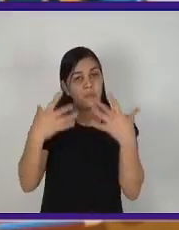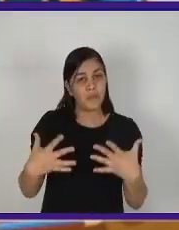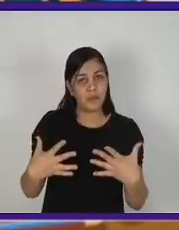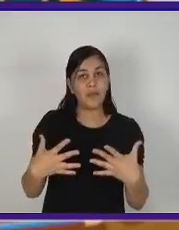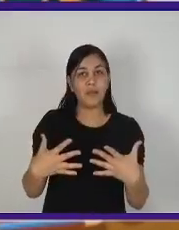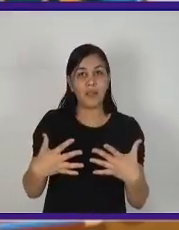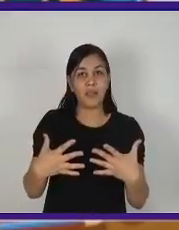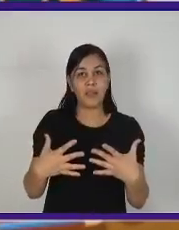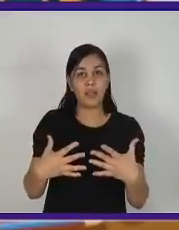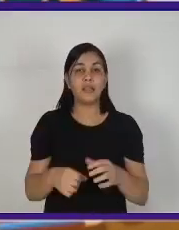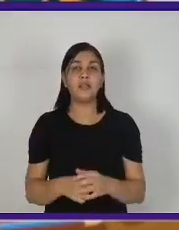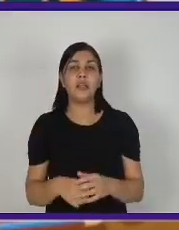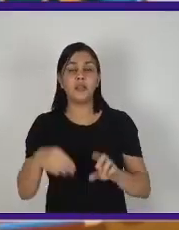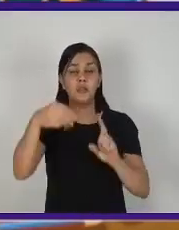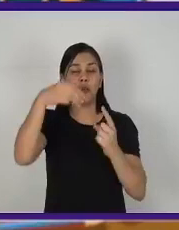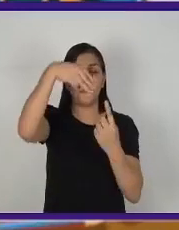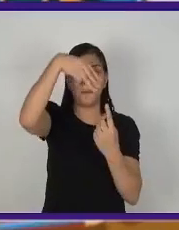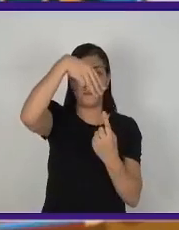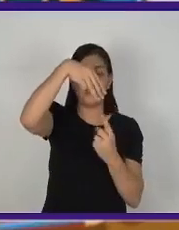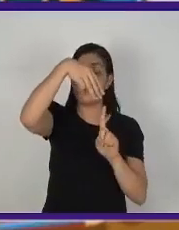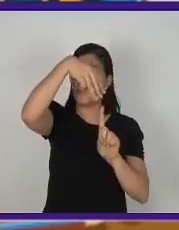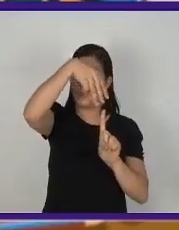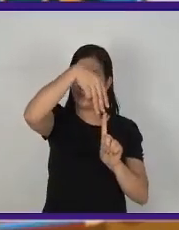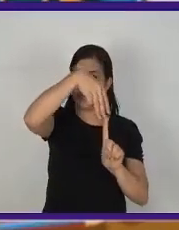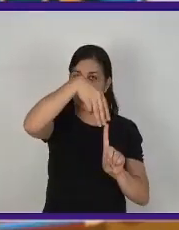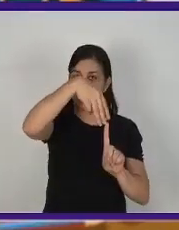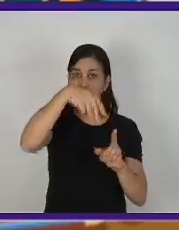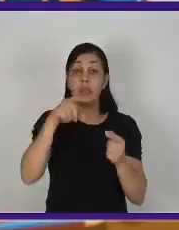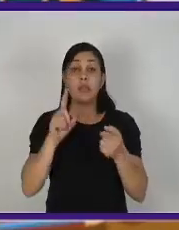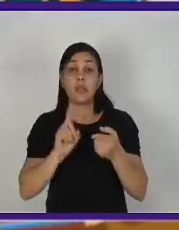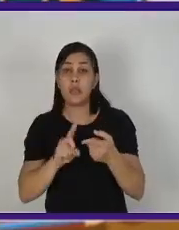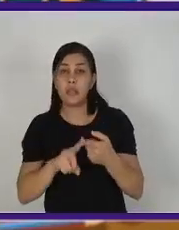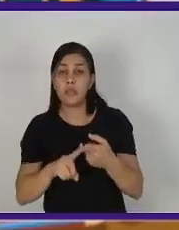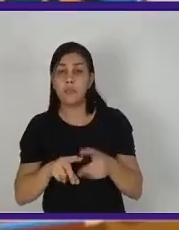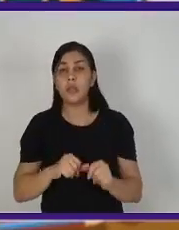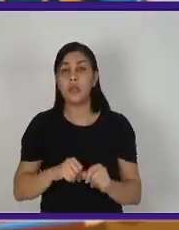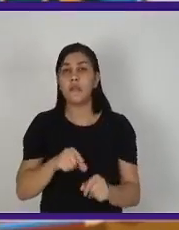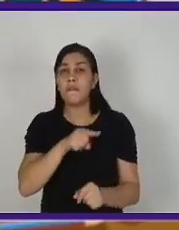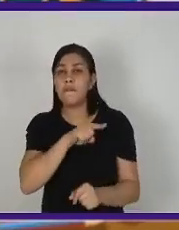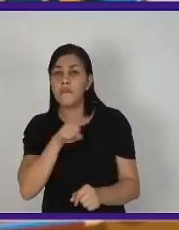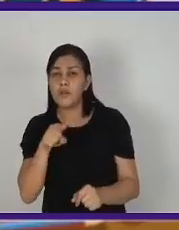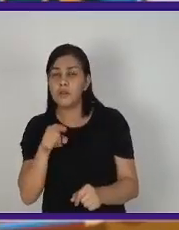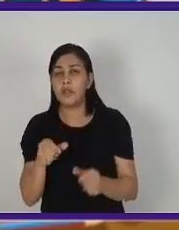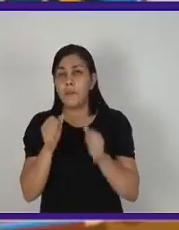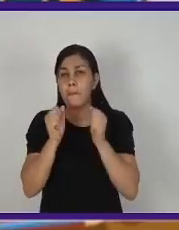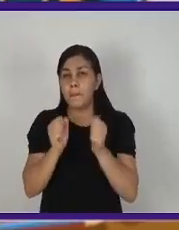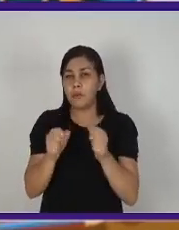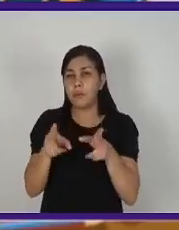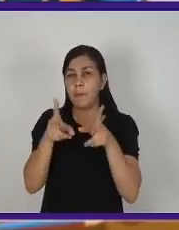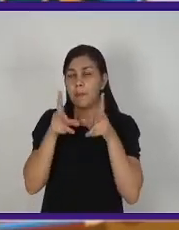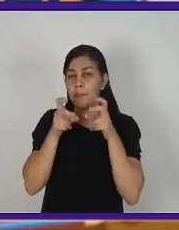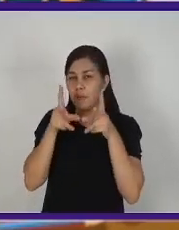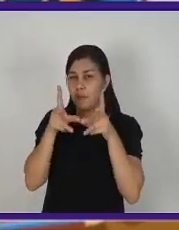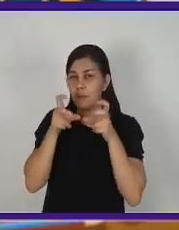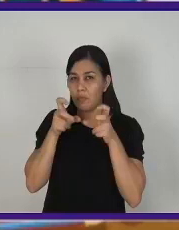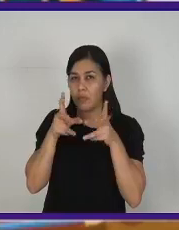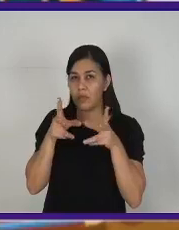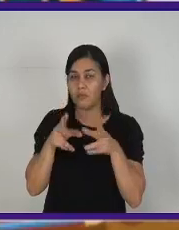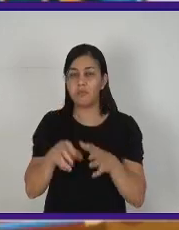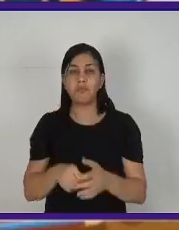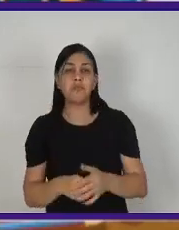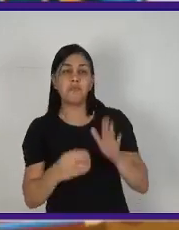de restaurantes de fast food e McDonald's. Mas que outros símbolos você pode identificar, você pode apontar